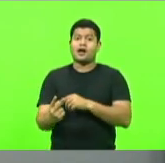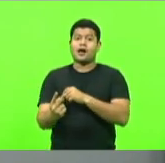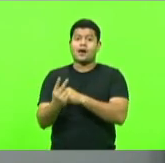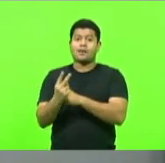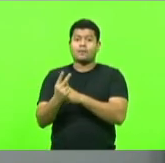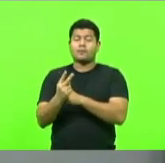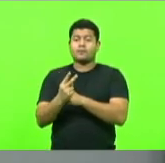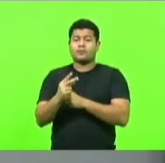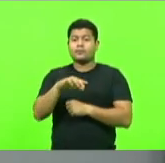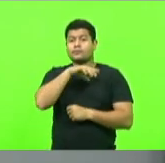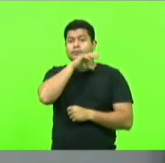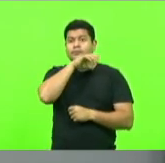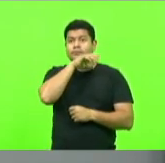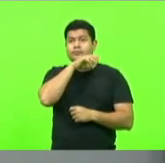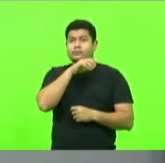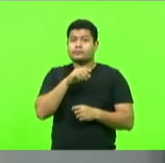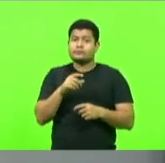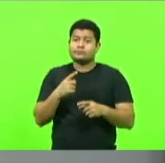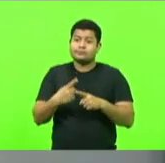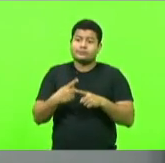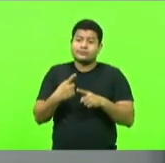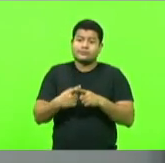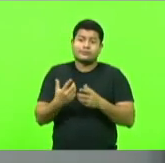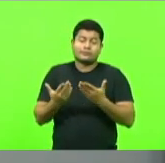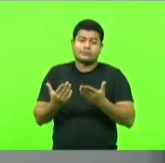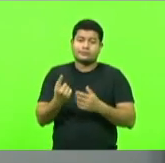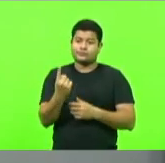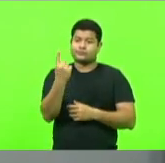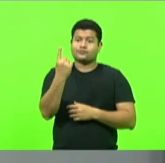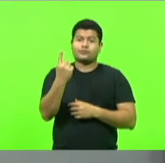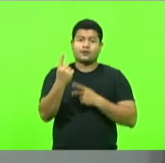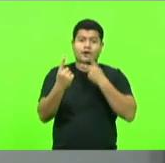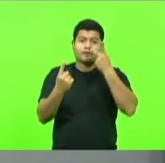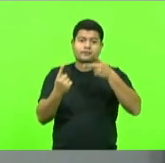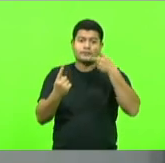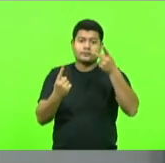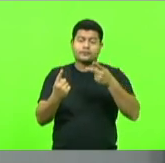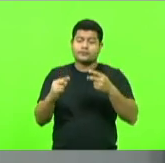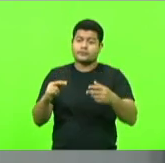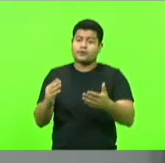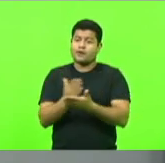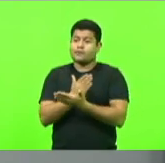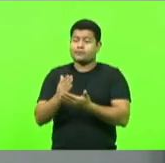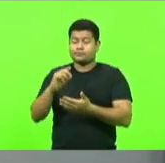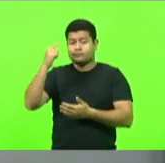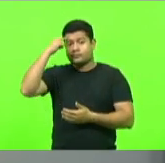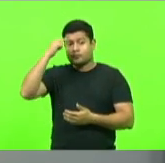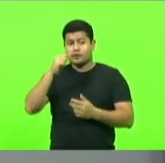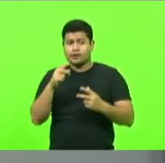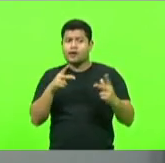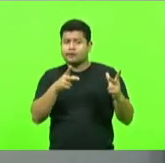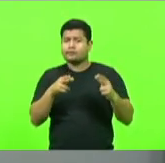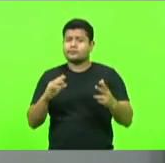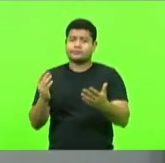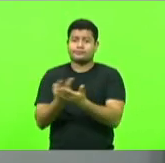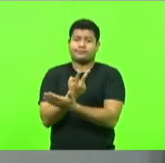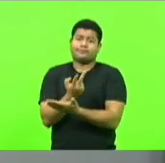talvez por uma fala que induziu ao erro alguns colegas, também